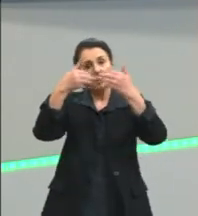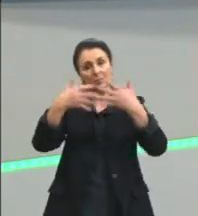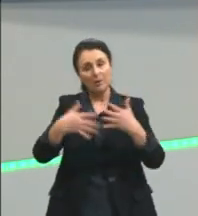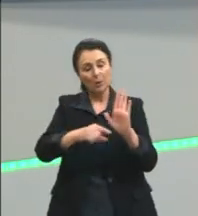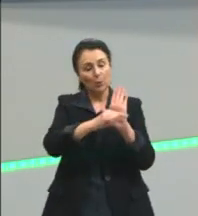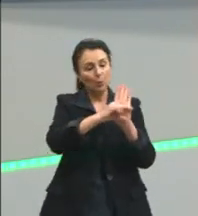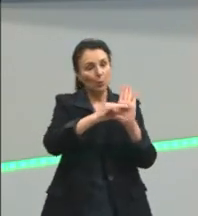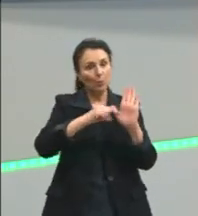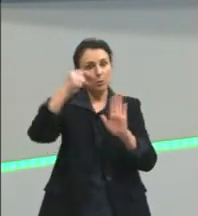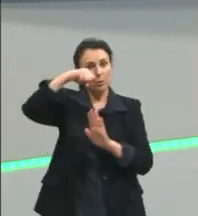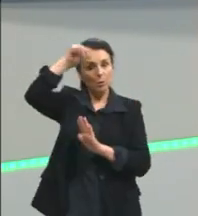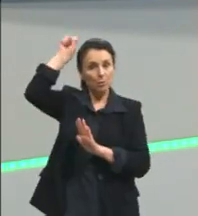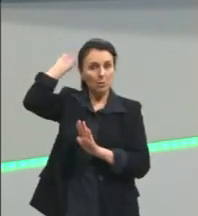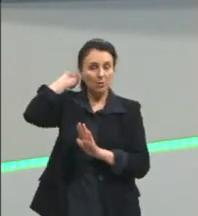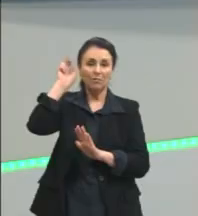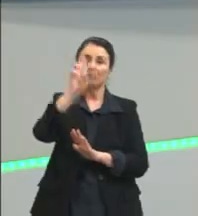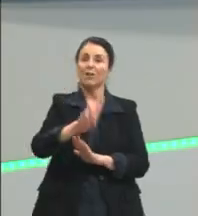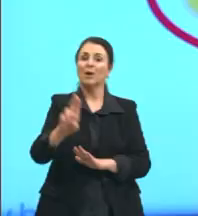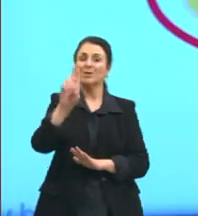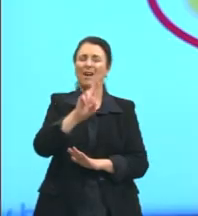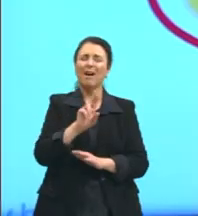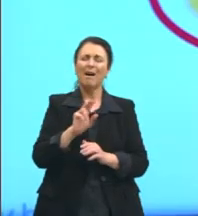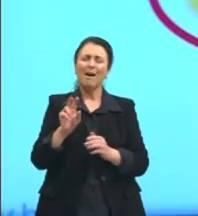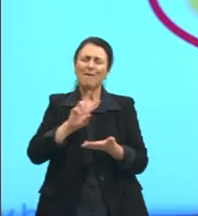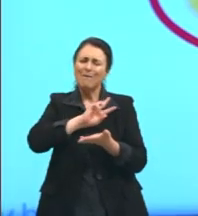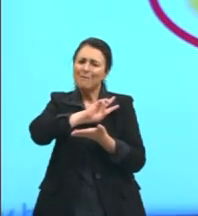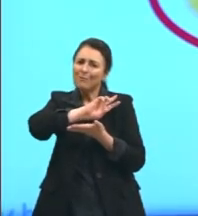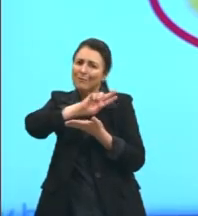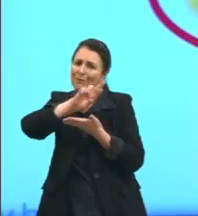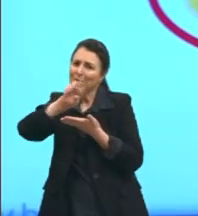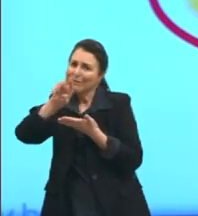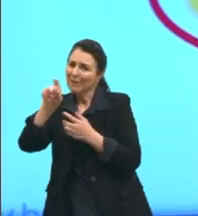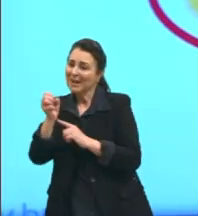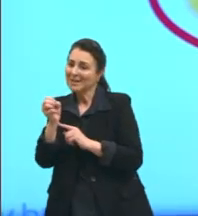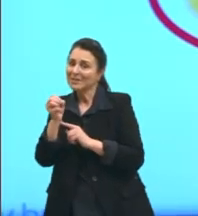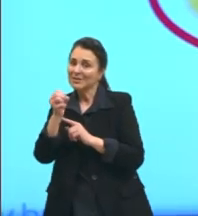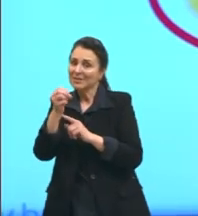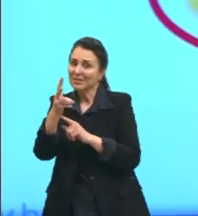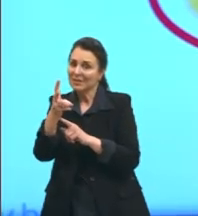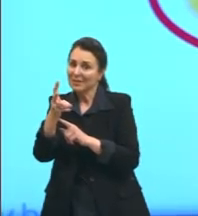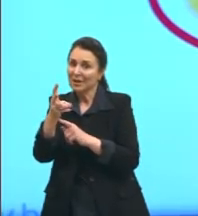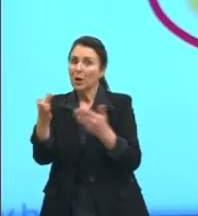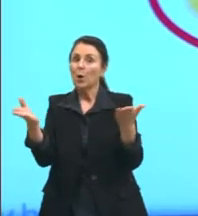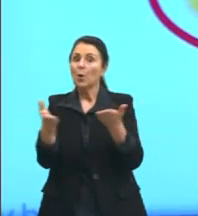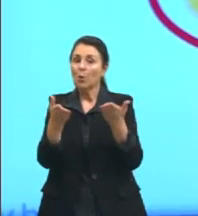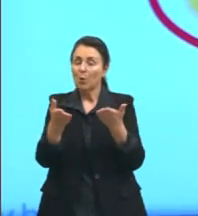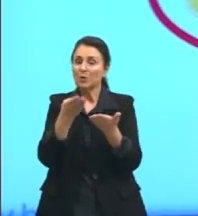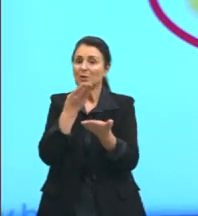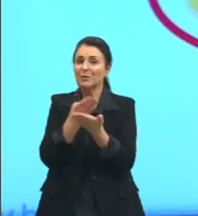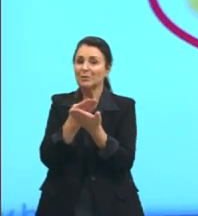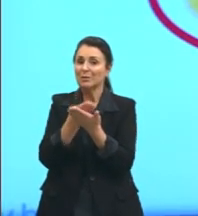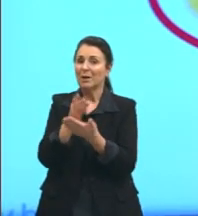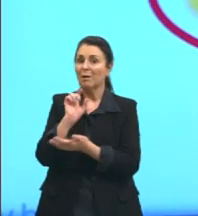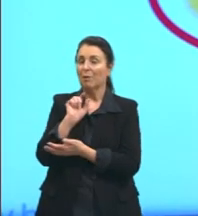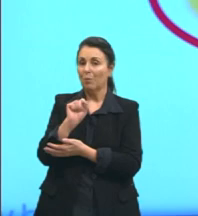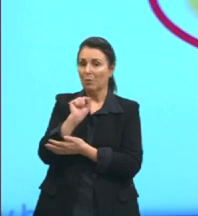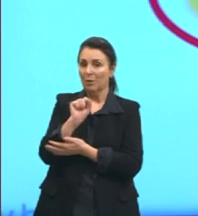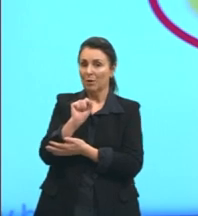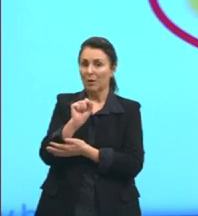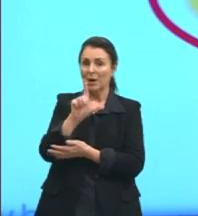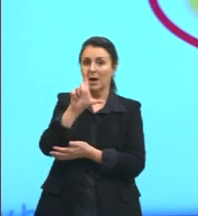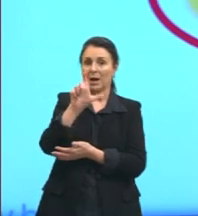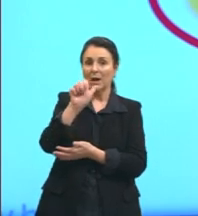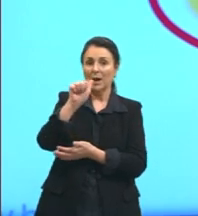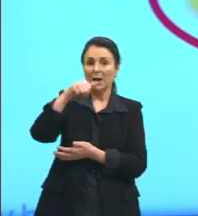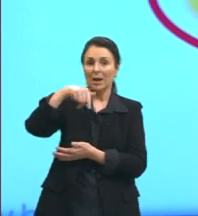vai trazer várias dicotomias. Entre elas, hoje, especificamente, a gente vai falar da langue